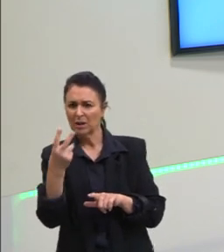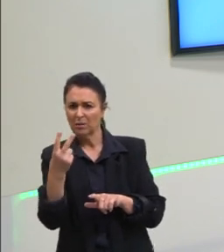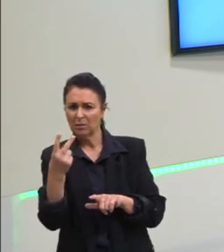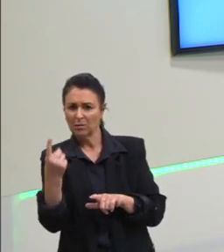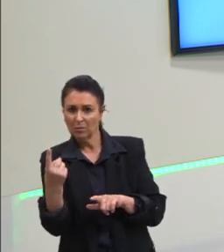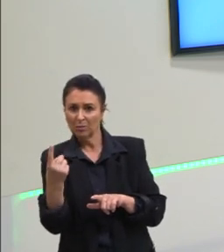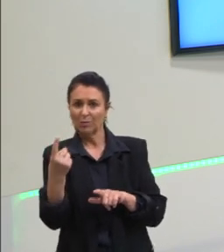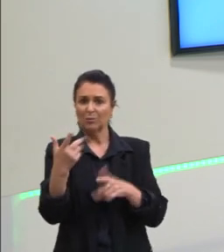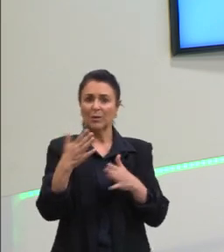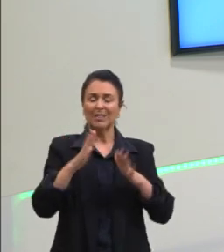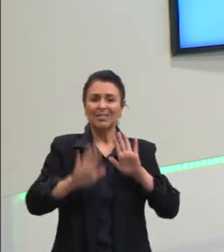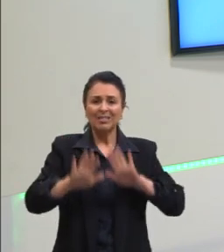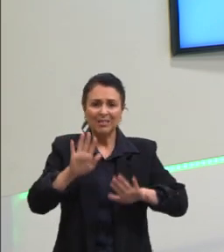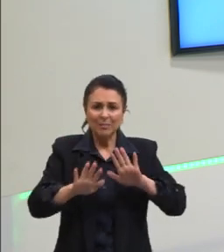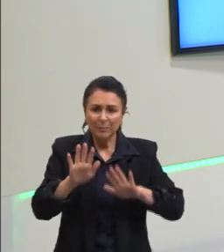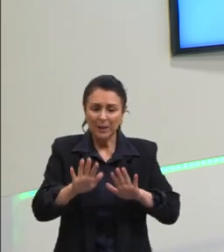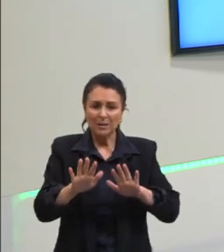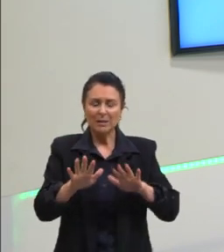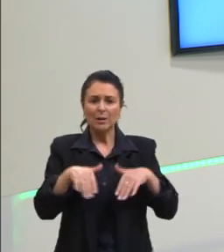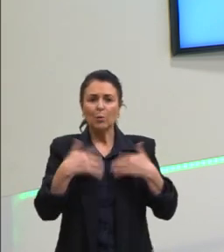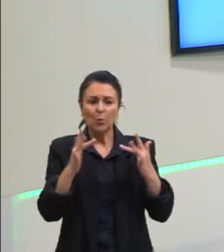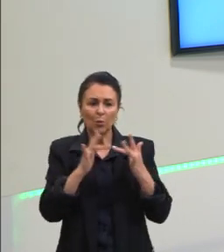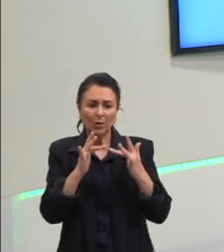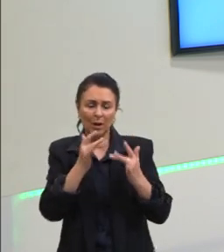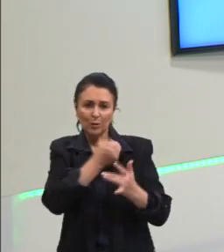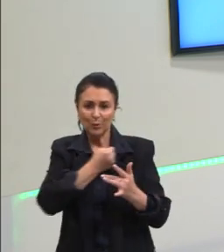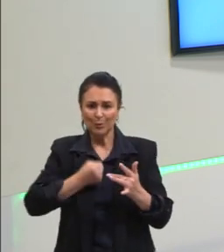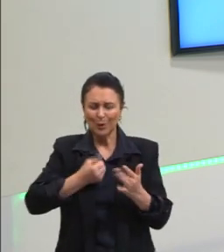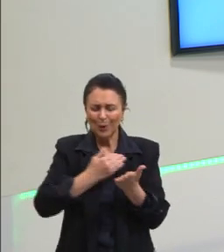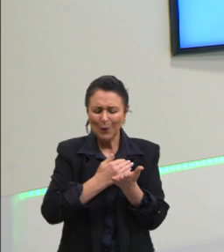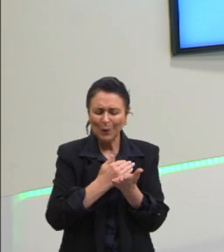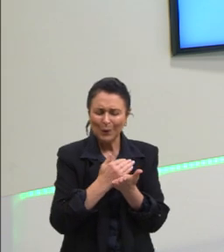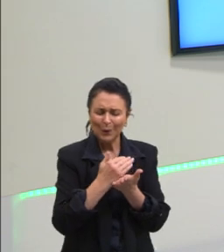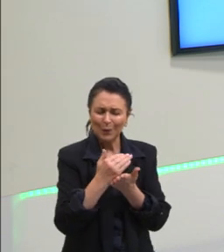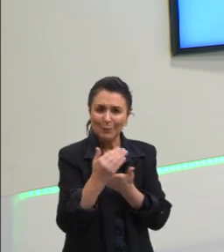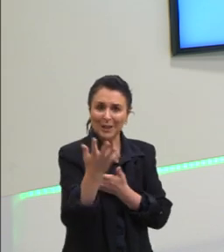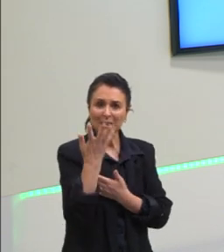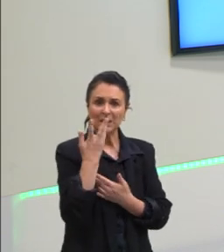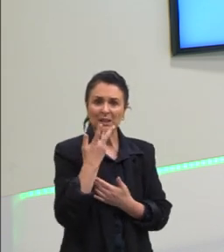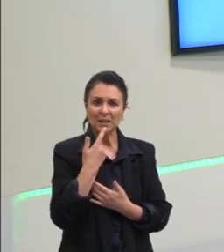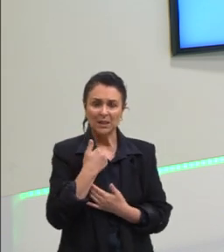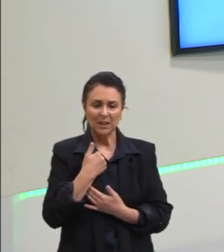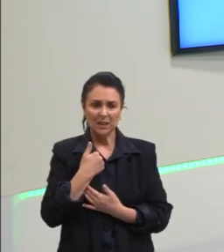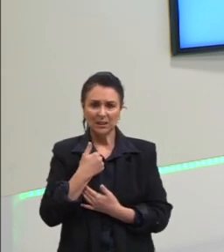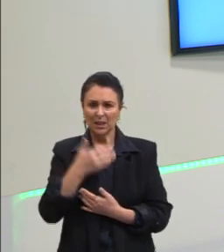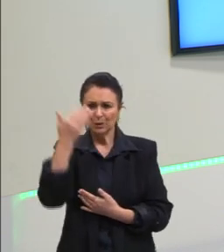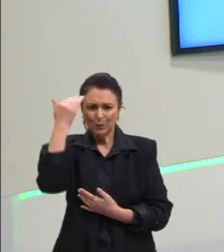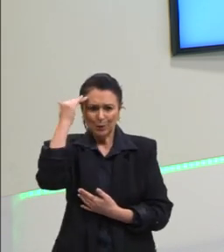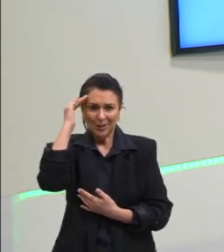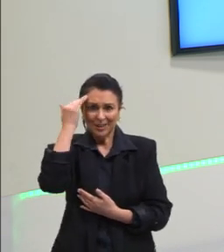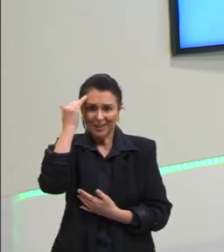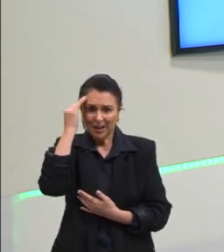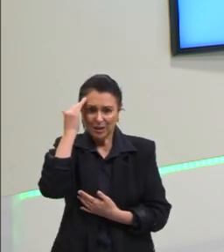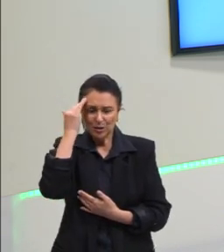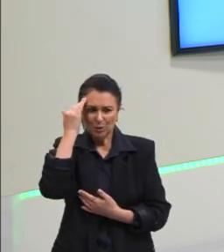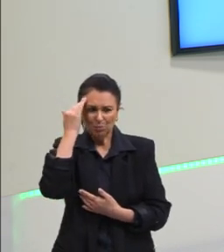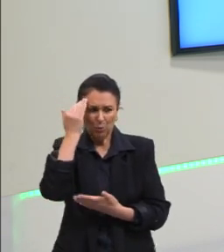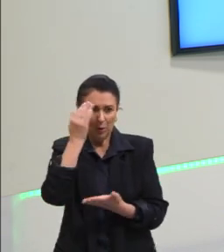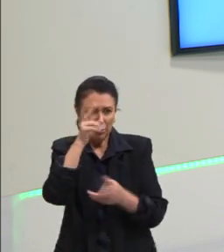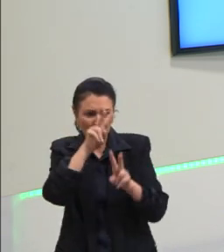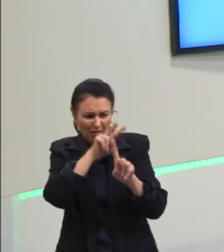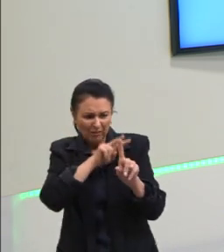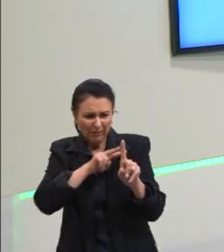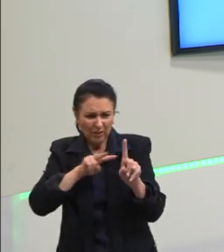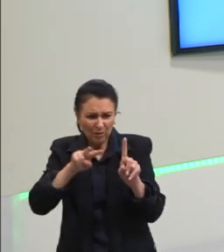que desde quando a gente é criança que a gente não reconhece que não entende a gente já começa a visualizar eles e